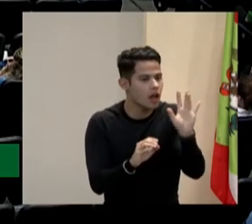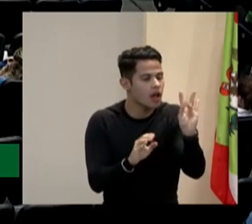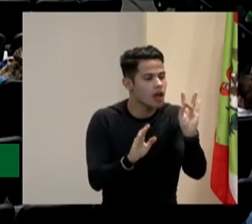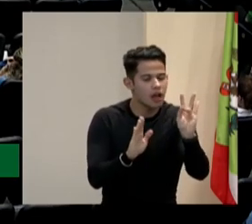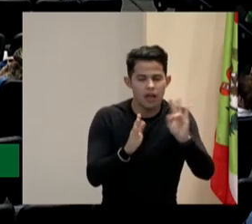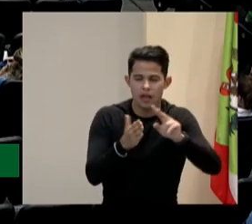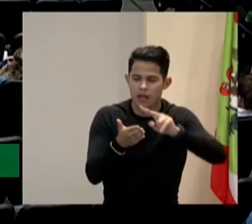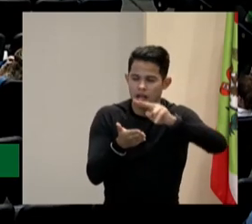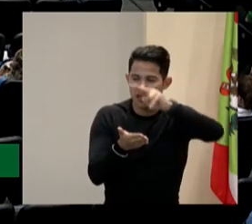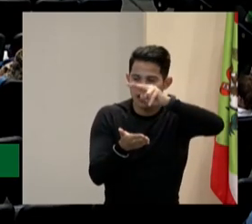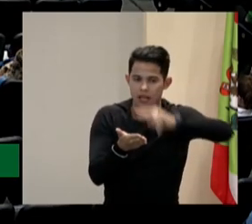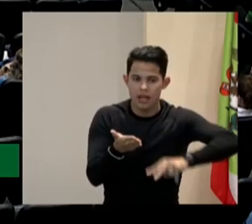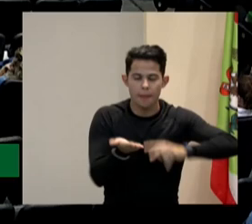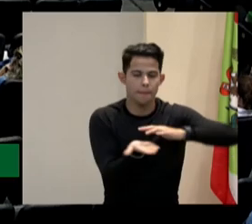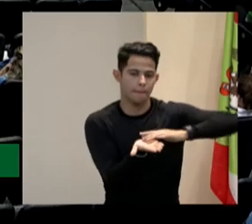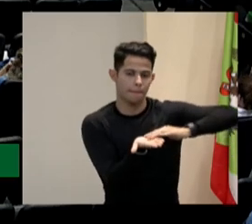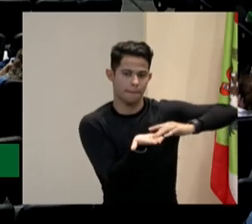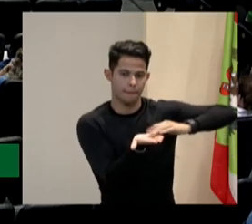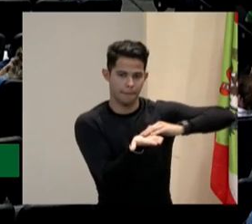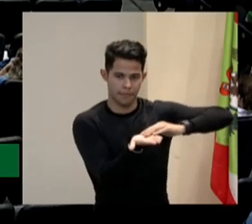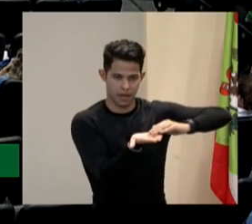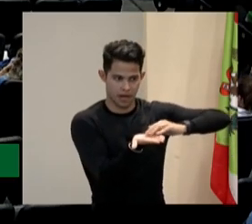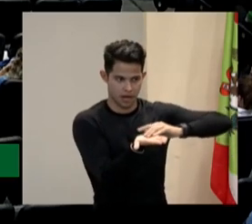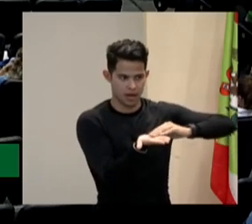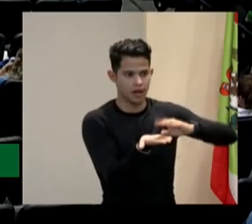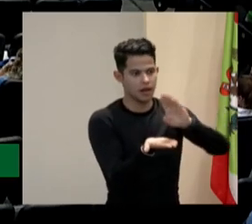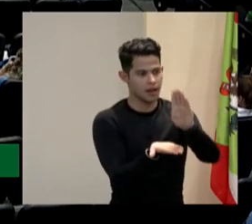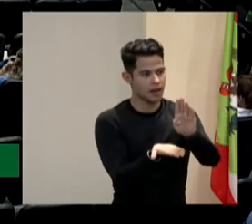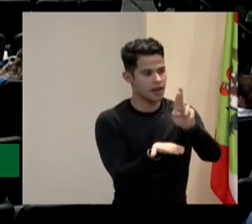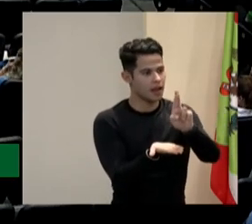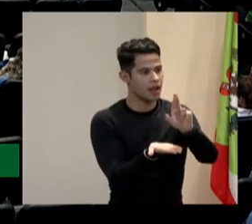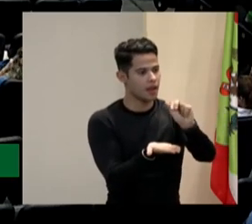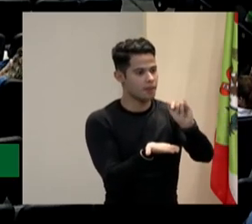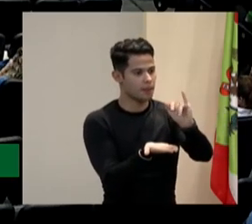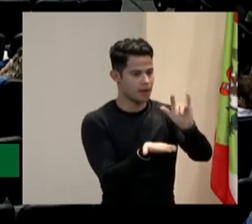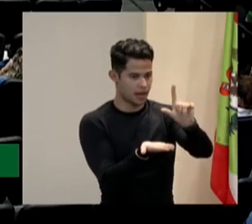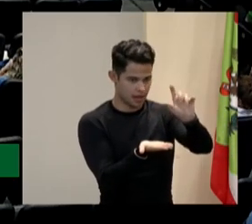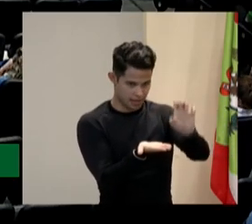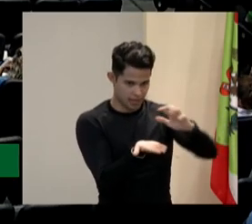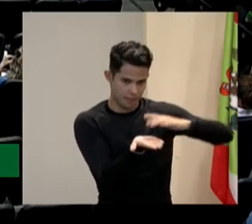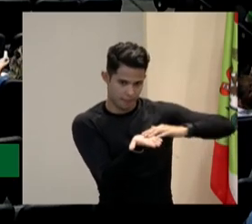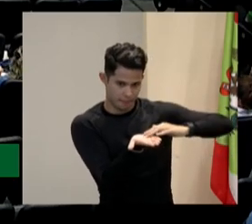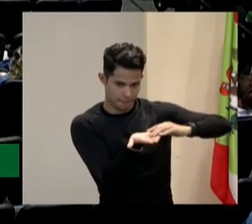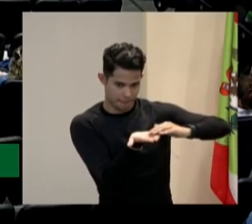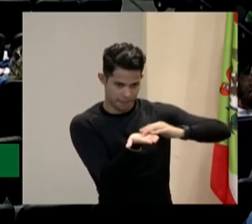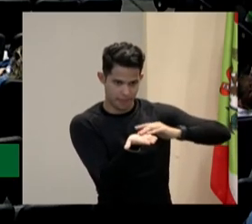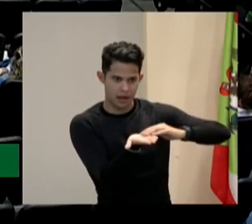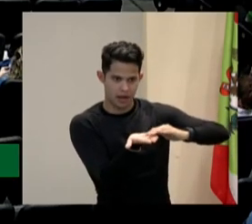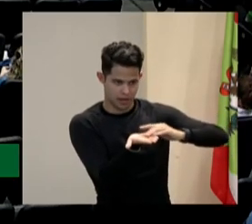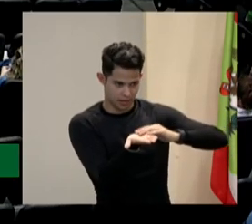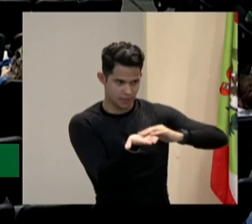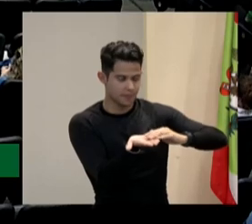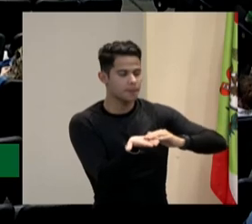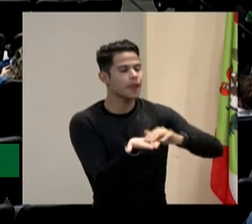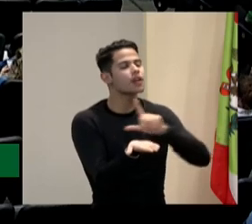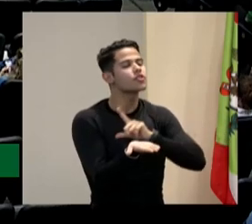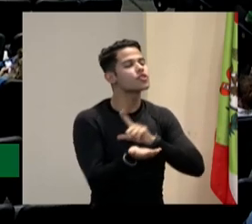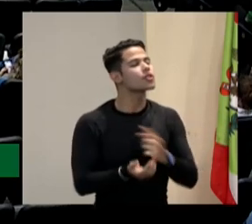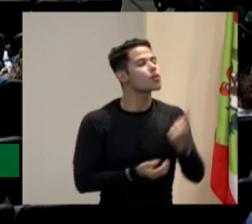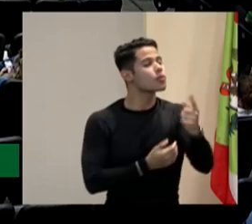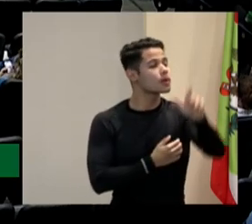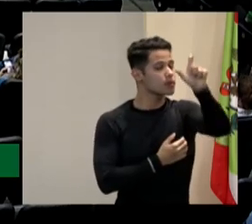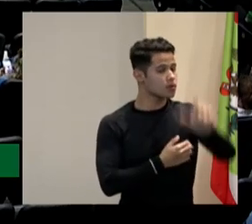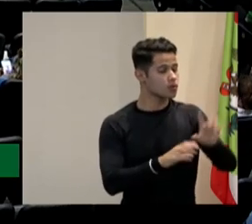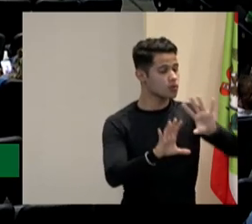brau... Braille, desculpa. Leitura em braille. E aí uma pessoa que estava no nosso grupo falou,